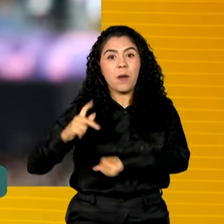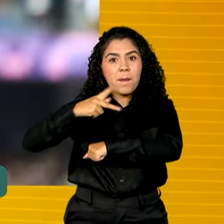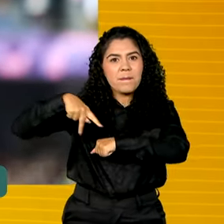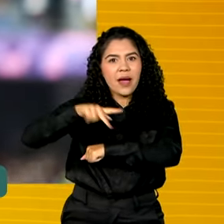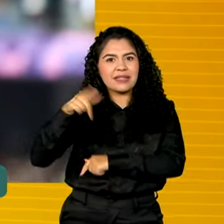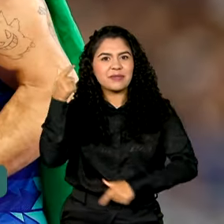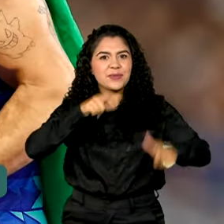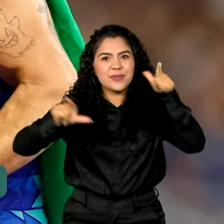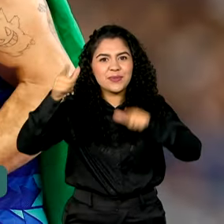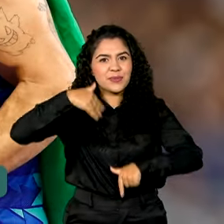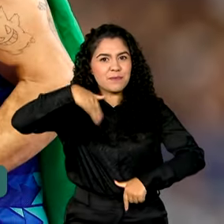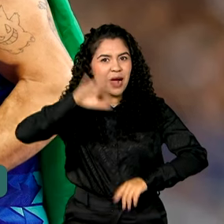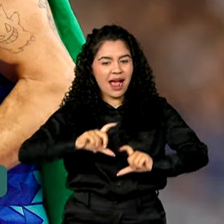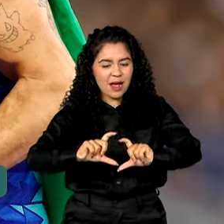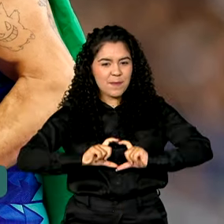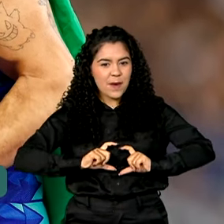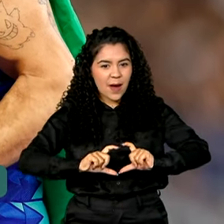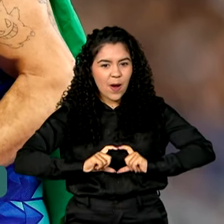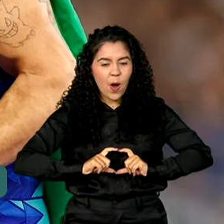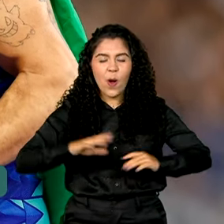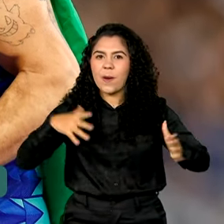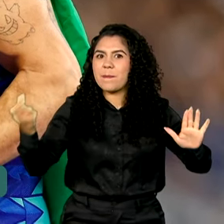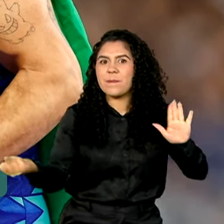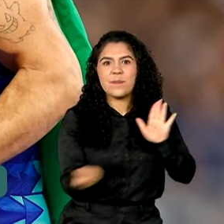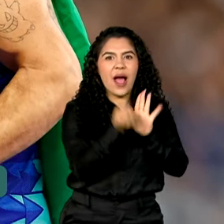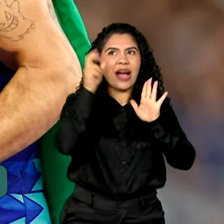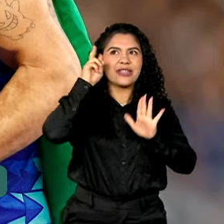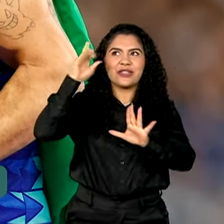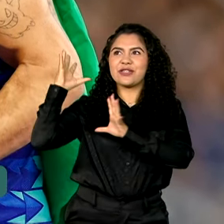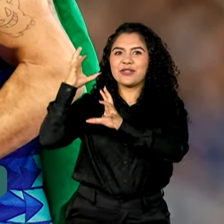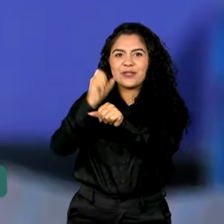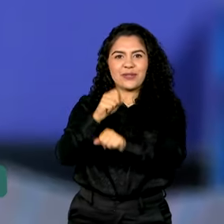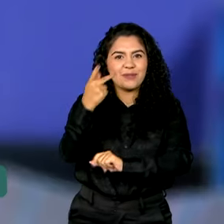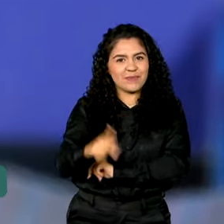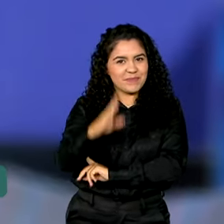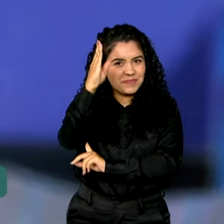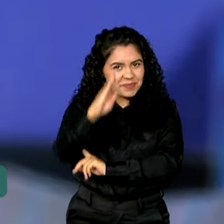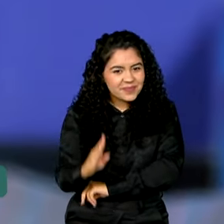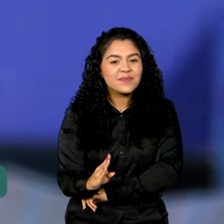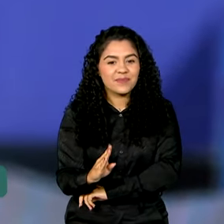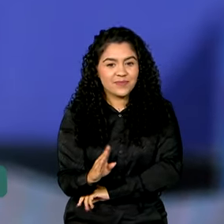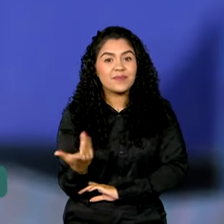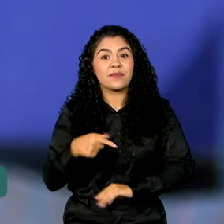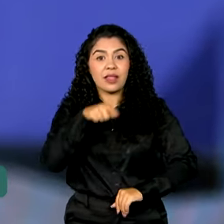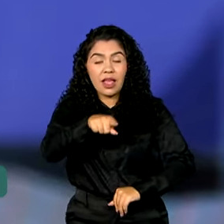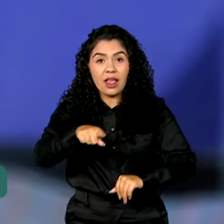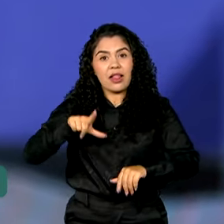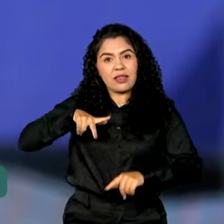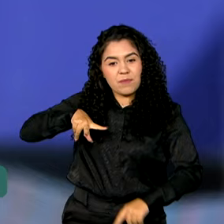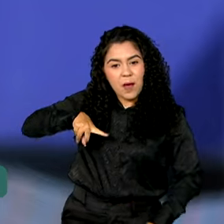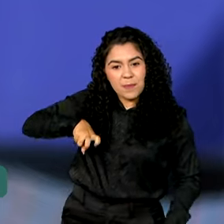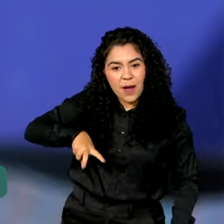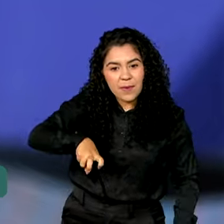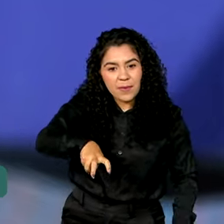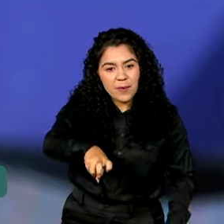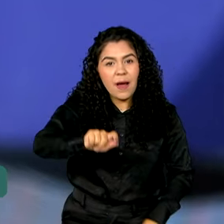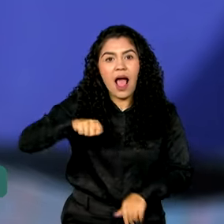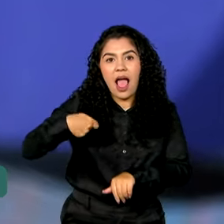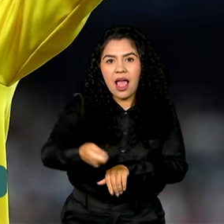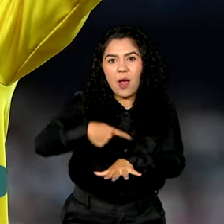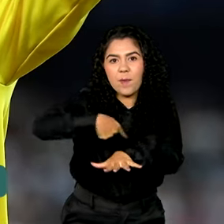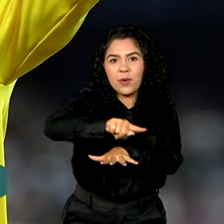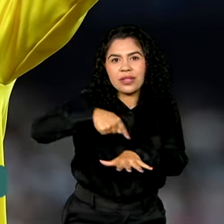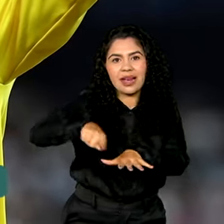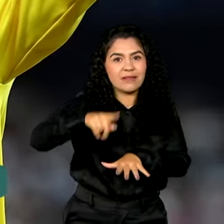2024, uma posição histórica na competição. O atletismo seguiu como a modalidade de destaque do